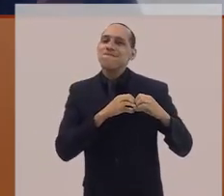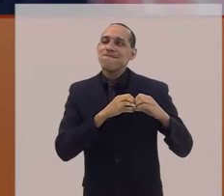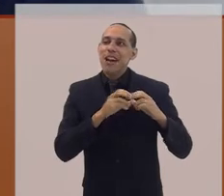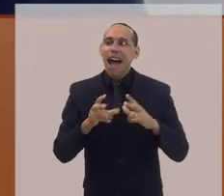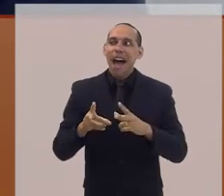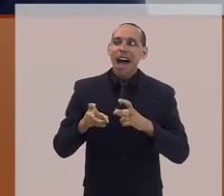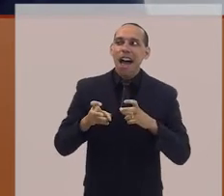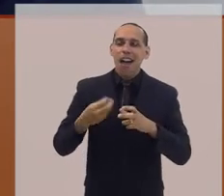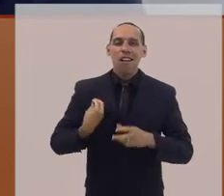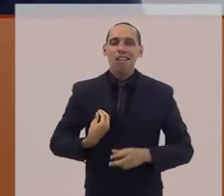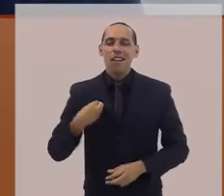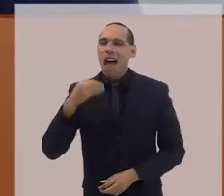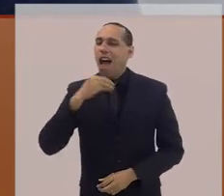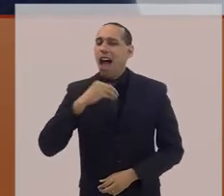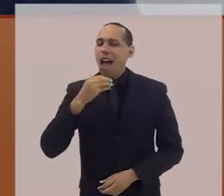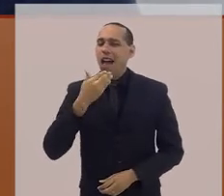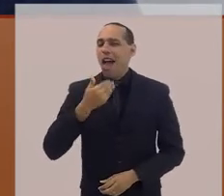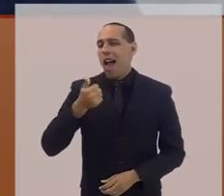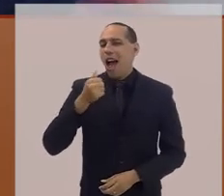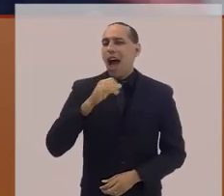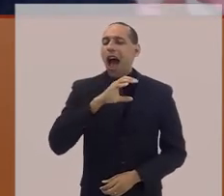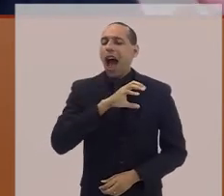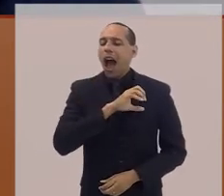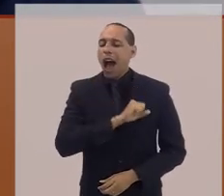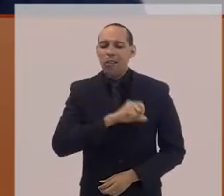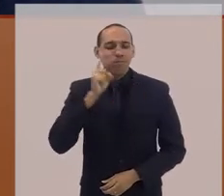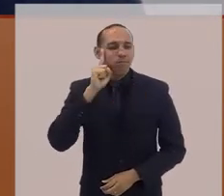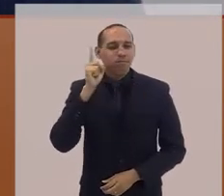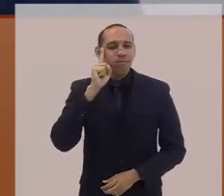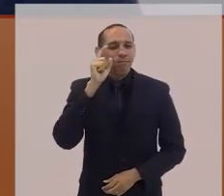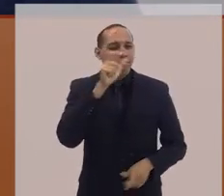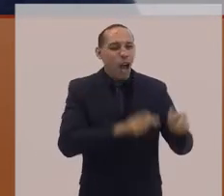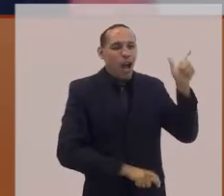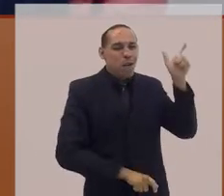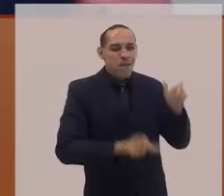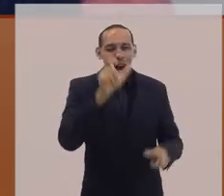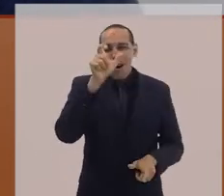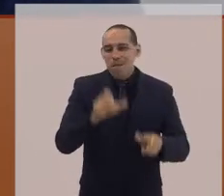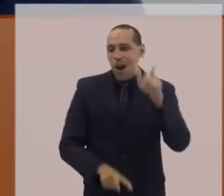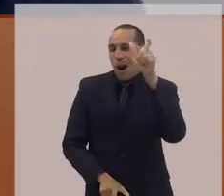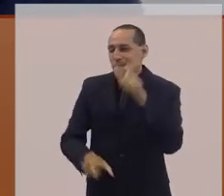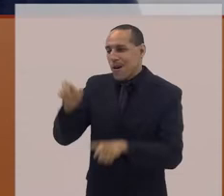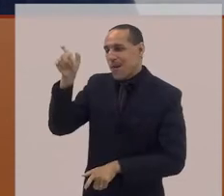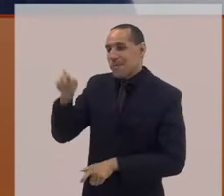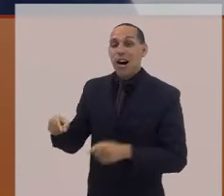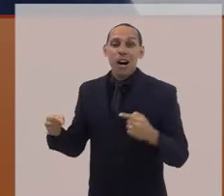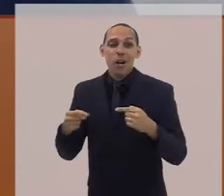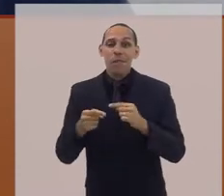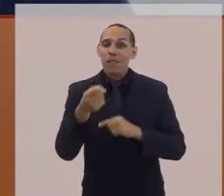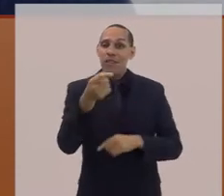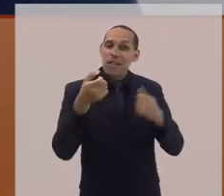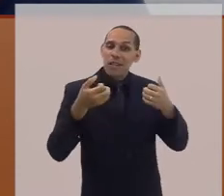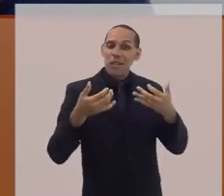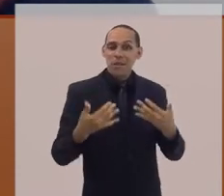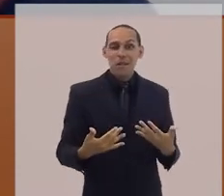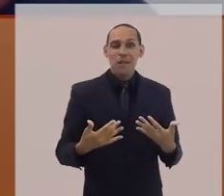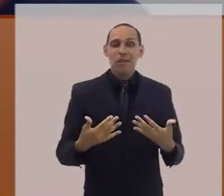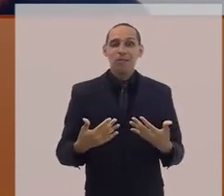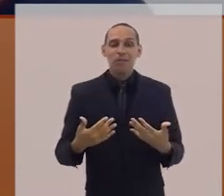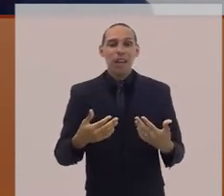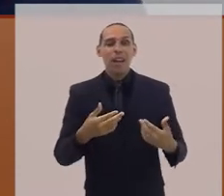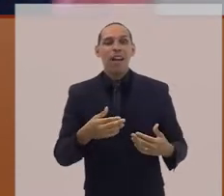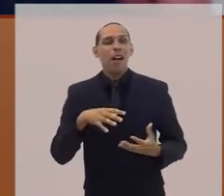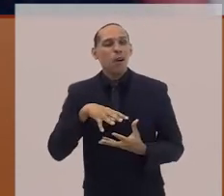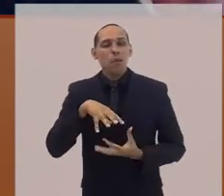Isso também tem a ver, conforme você falou, com a minha espiritualidade, a minha fé em Jesus e a minha vocação